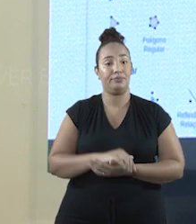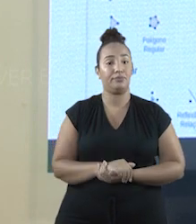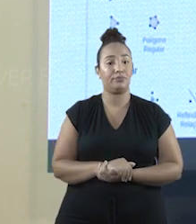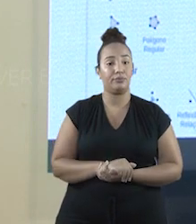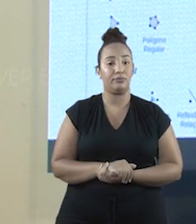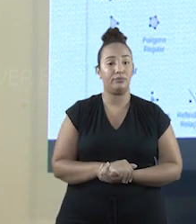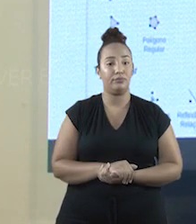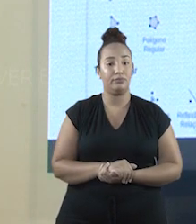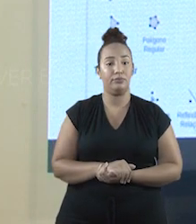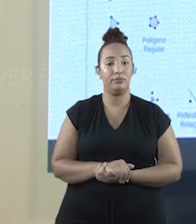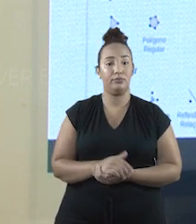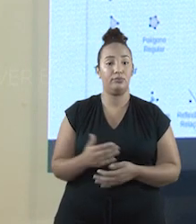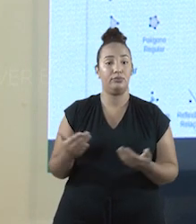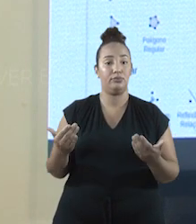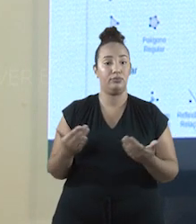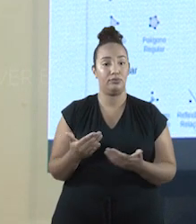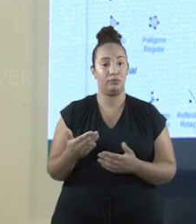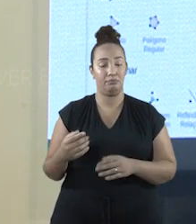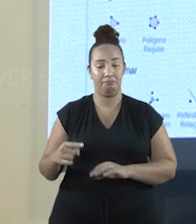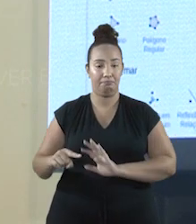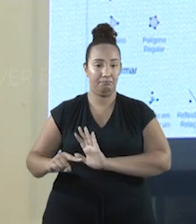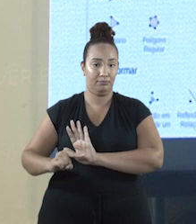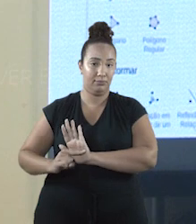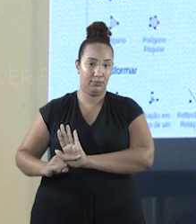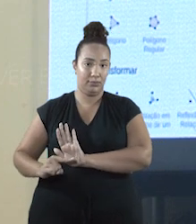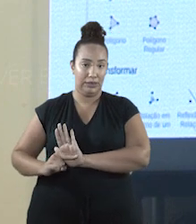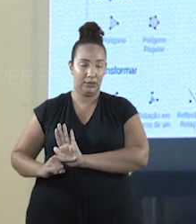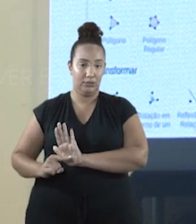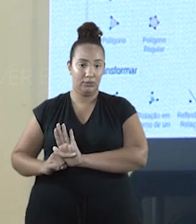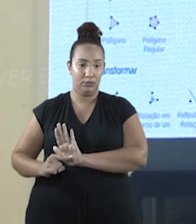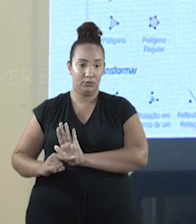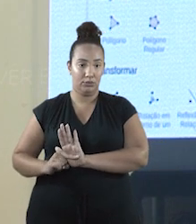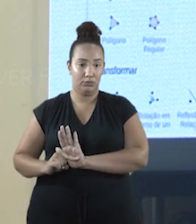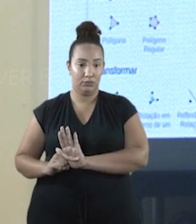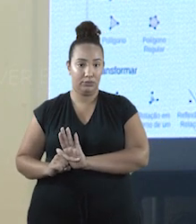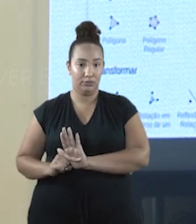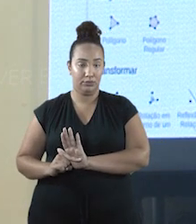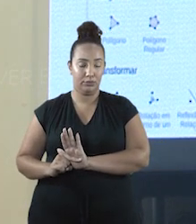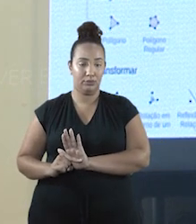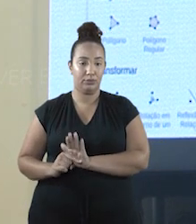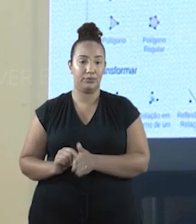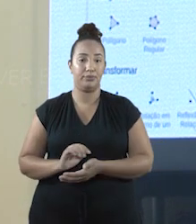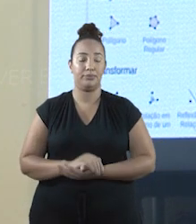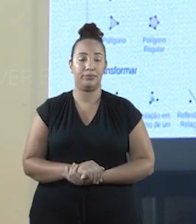no símbolo de menos que está no canto direito inferior.